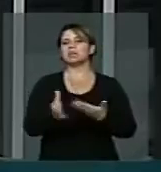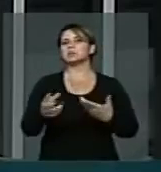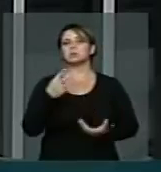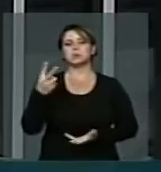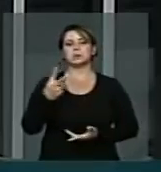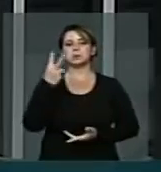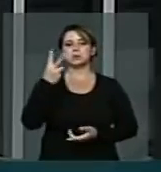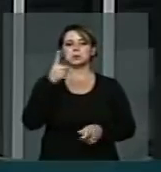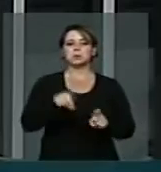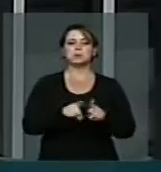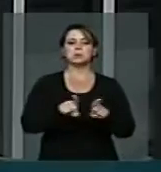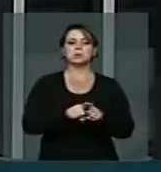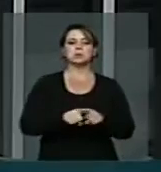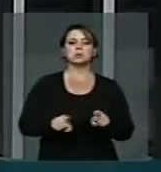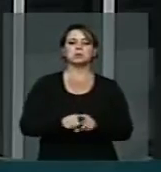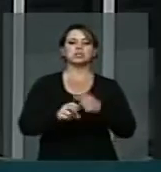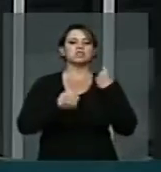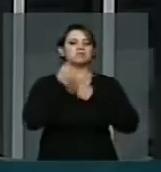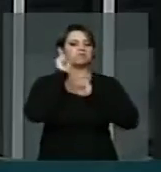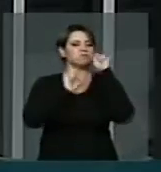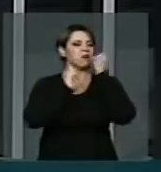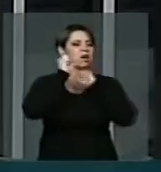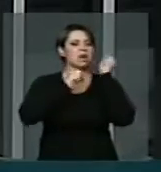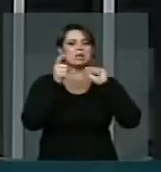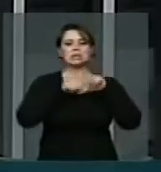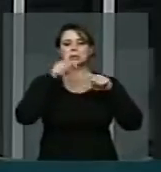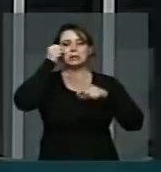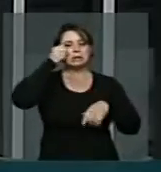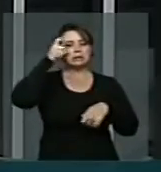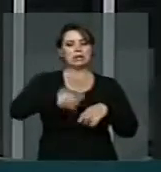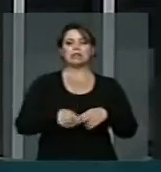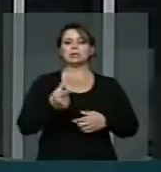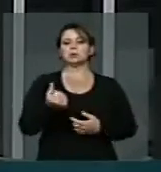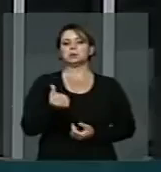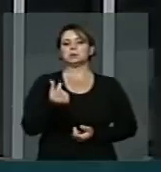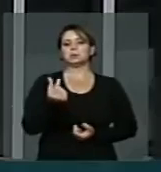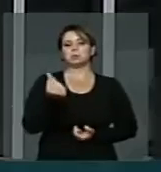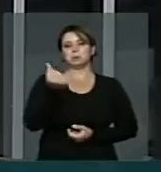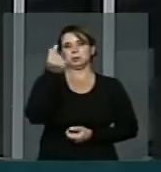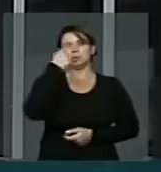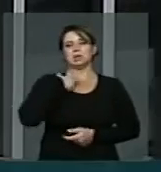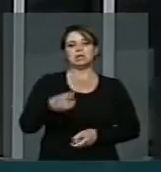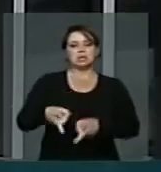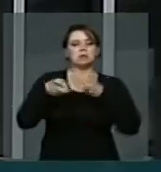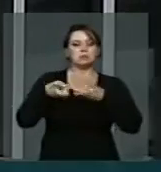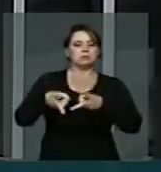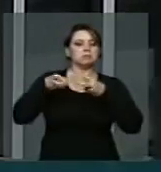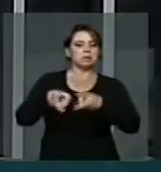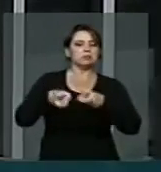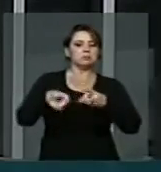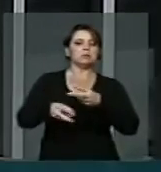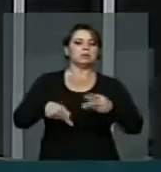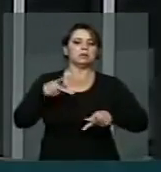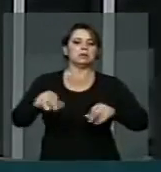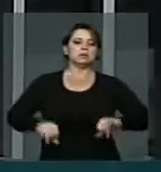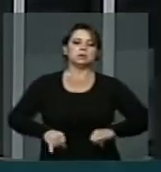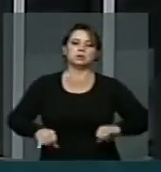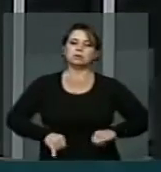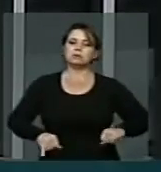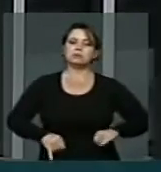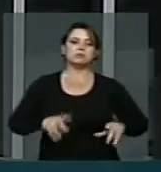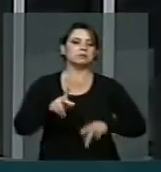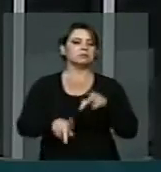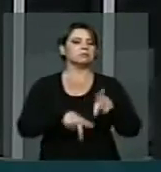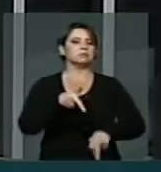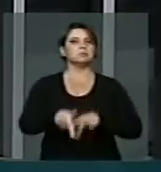de máquinas, de um mundo que continua sendo muito expoliativo em relação àqueles todos que